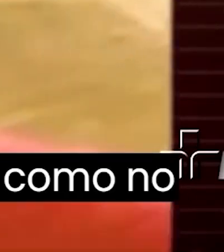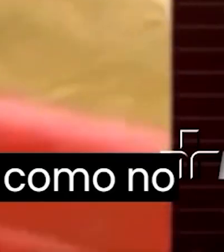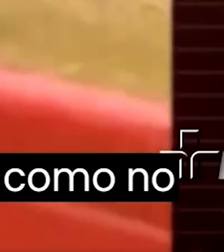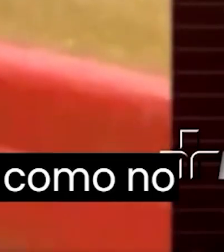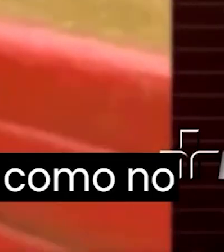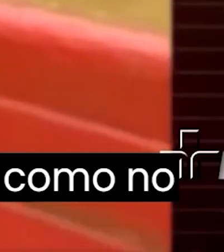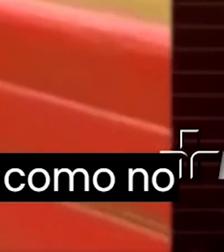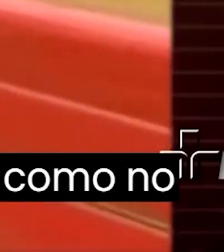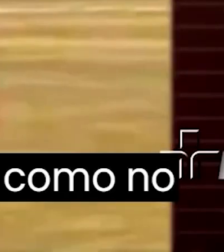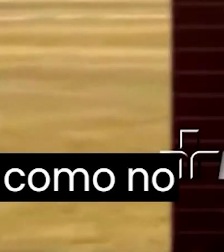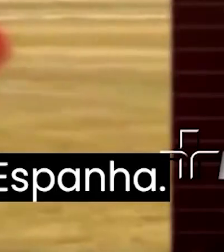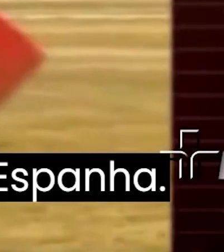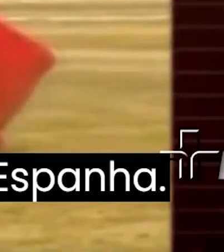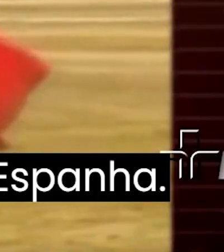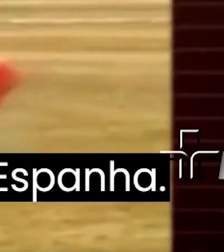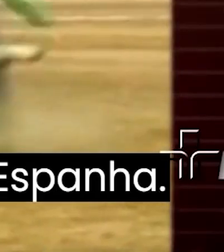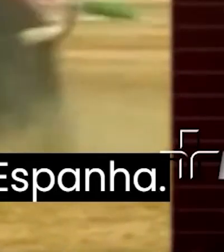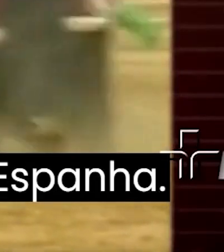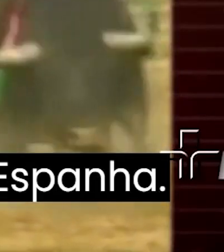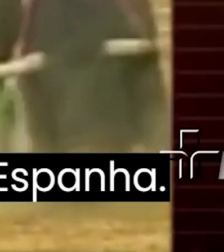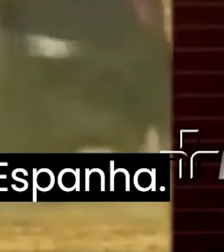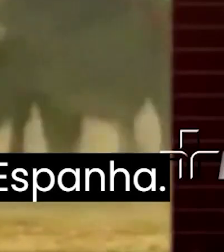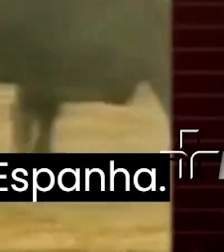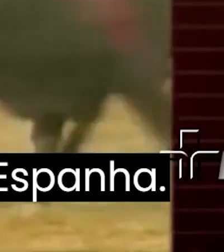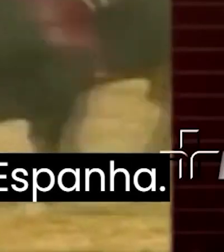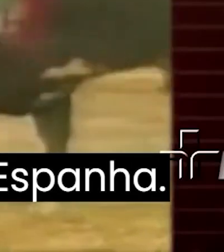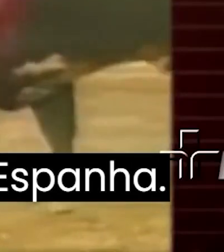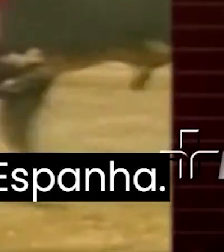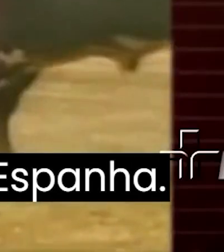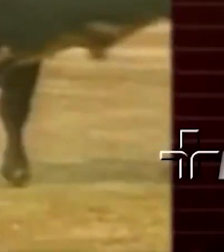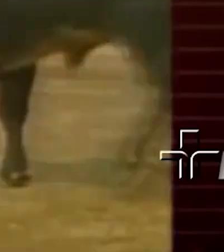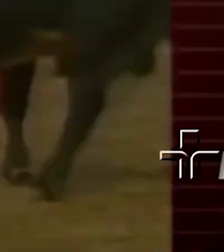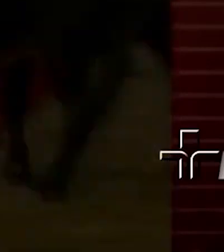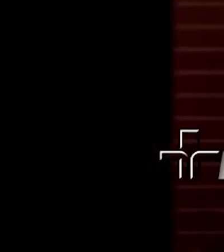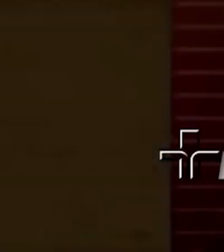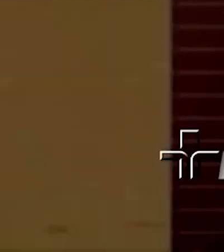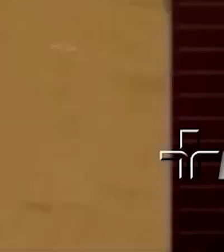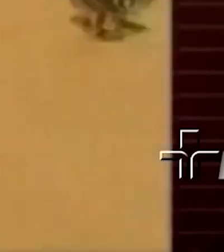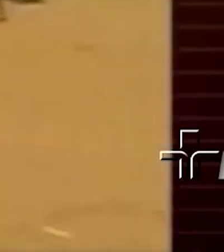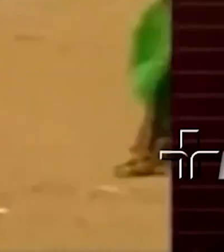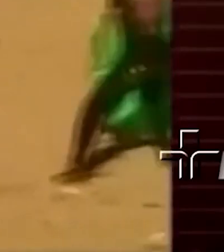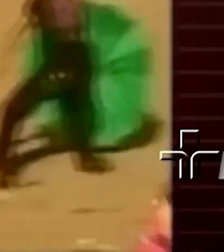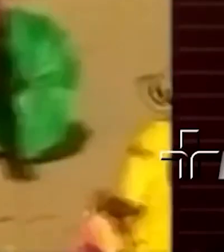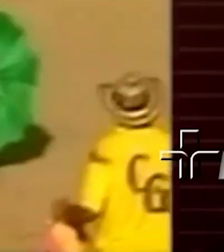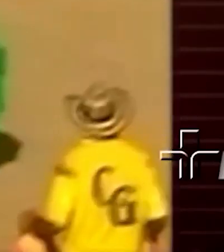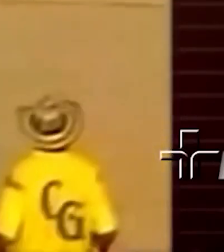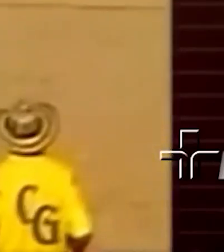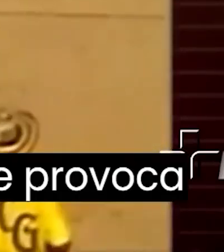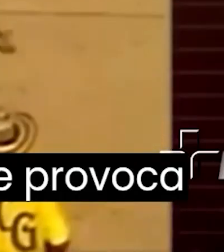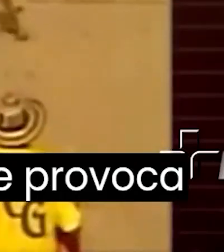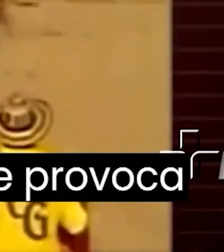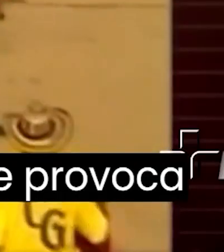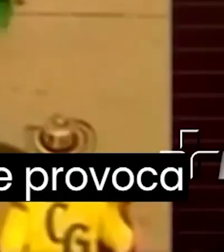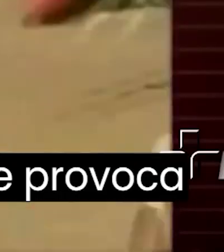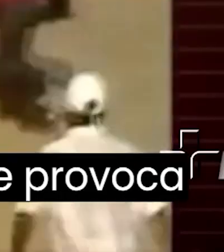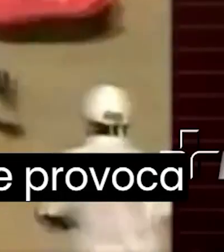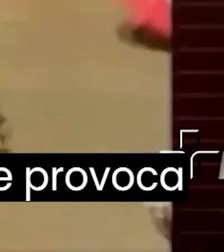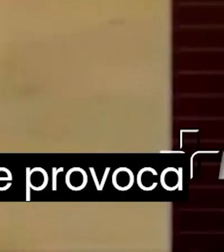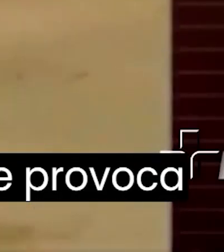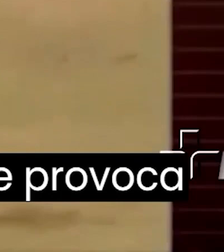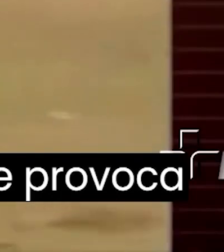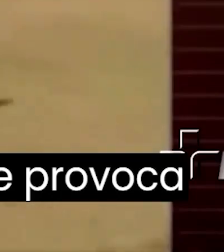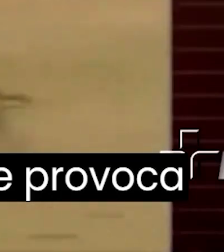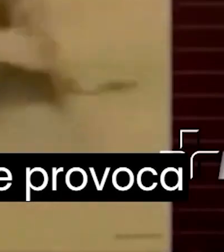países da américa latina como no méxico nos mesmos moldes da espanha ou na colômbia